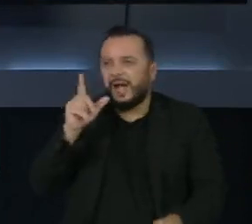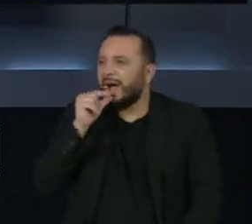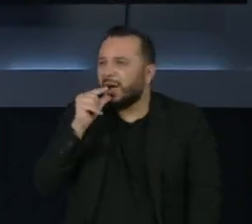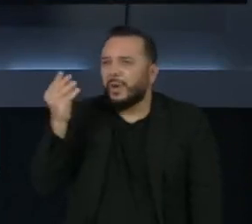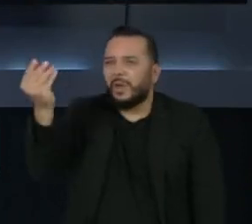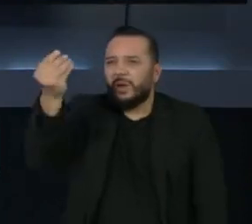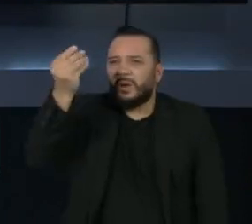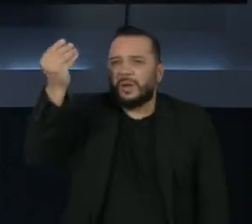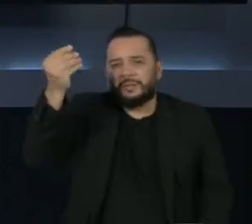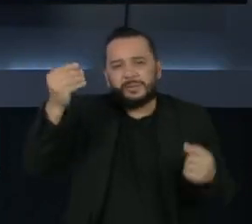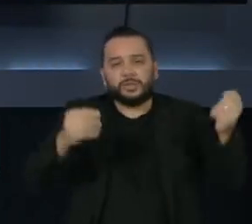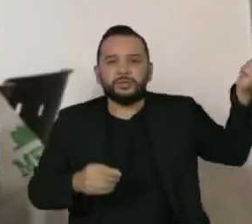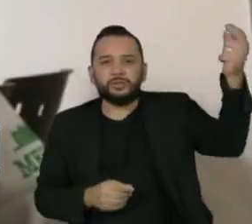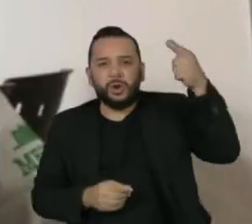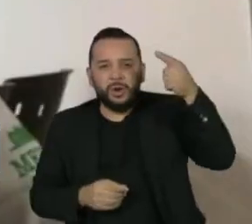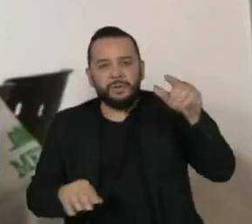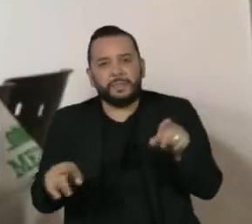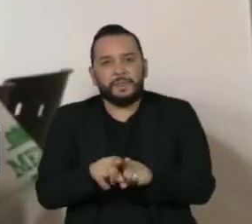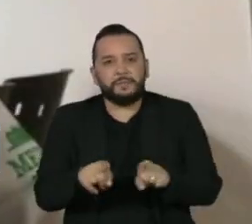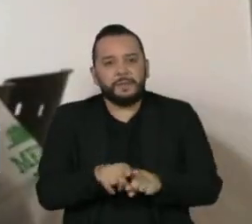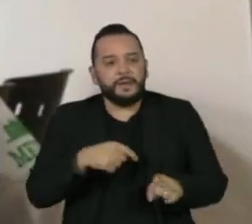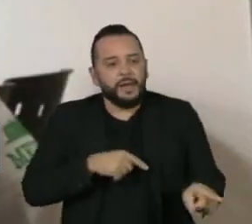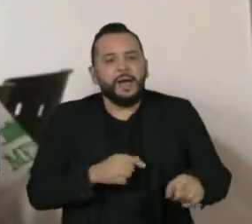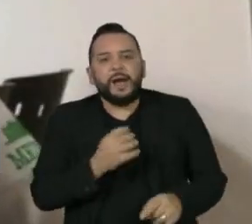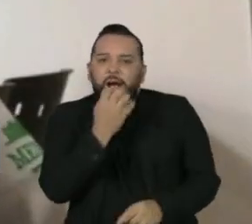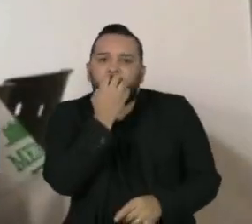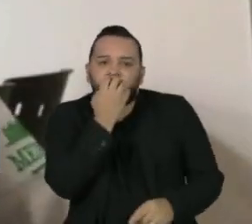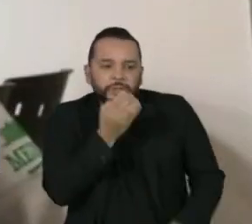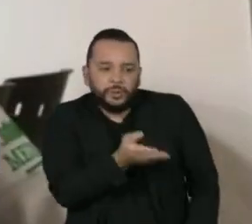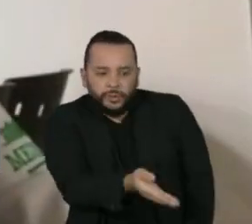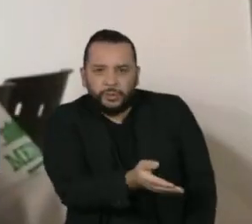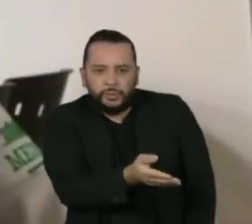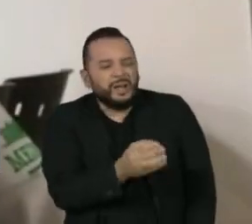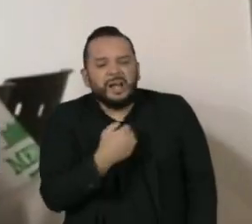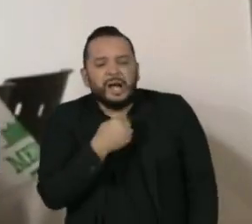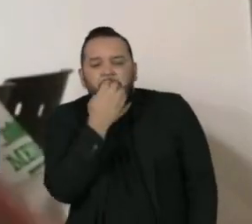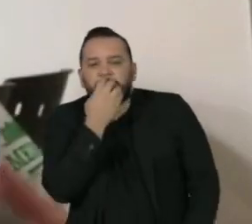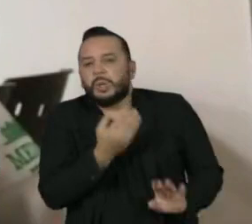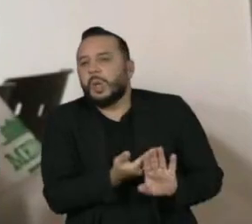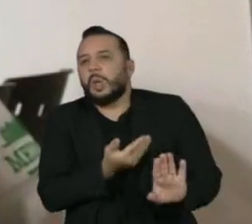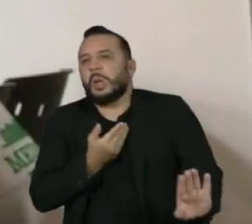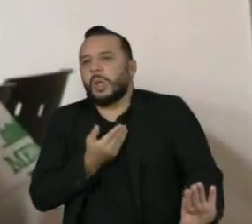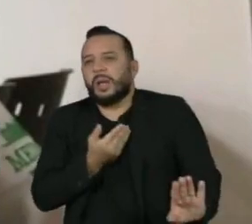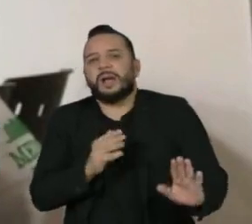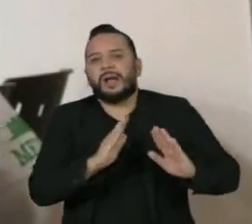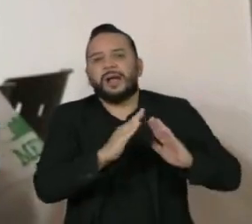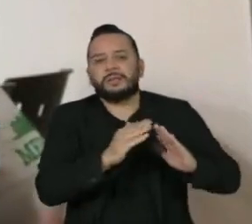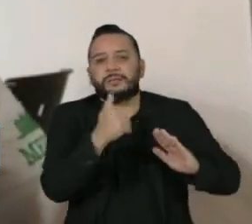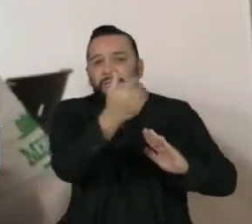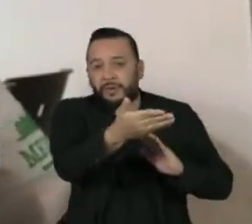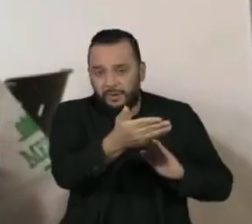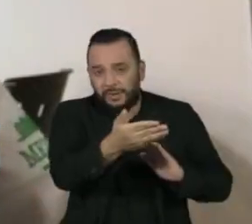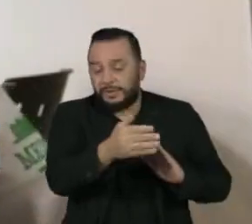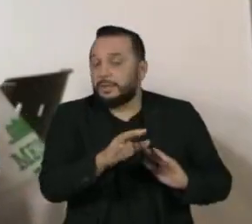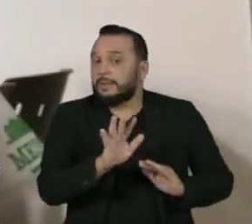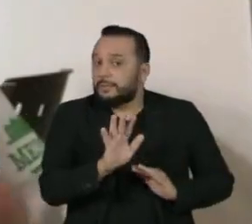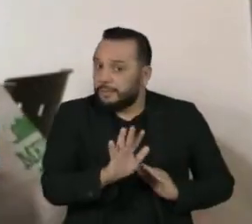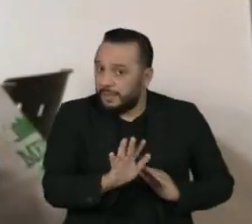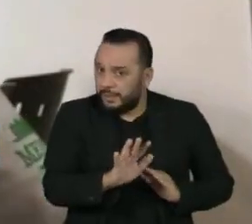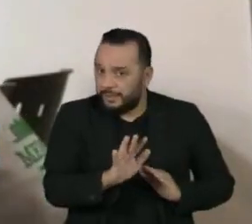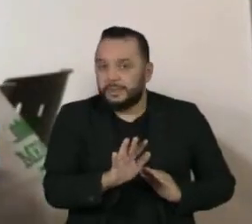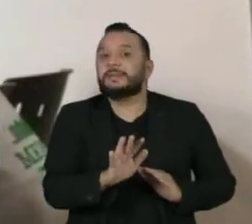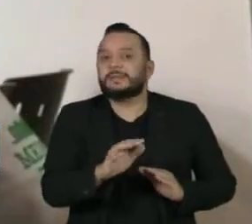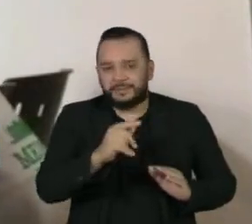Não adianta falar assim, eu tenho um cachorrinho, mas ele fica fora de casa. O alérgeno dos animais, cão e gato, são alérgenos leves e eles